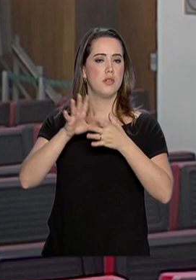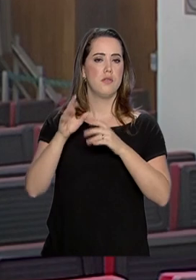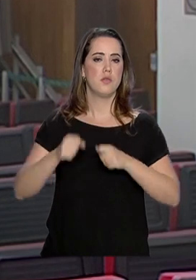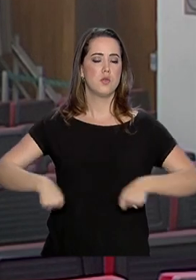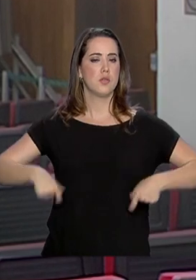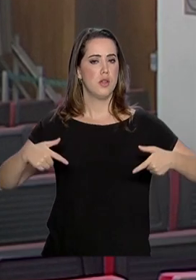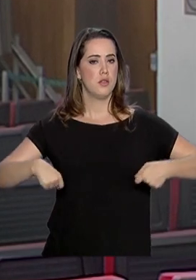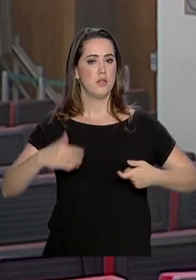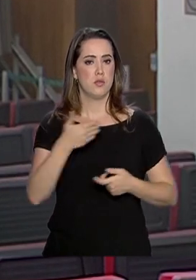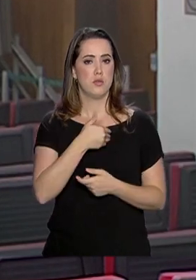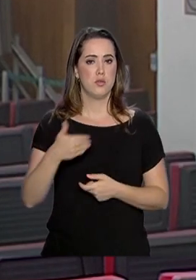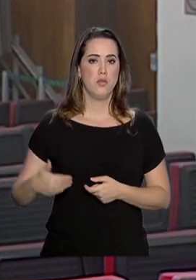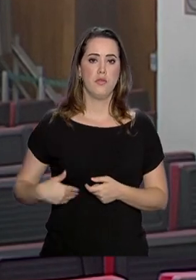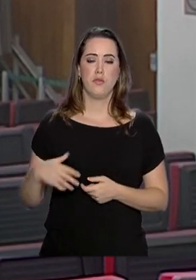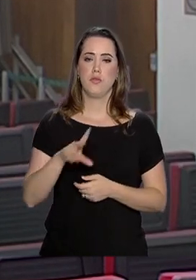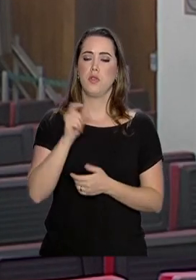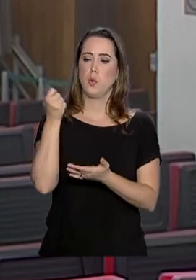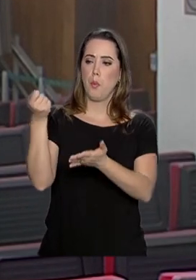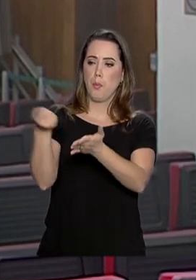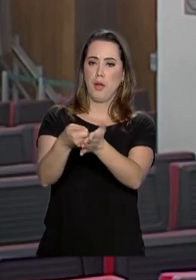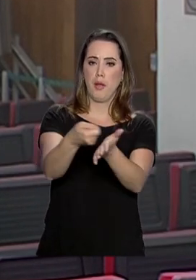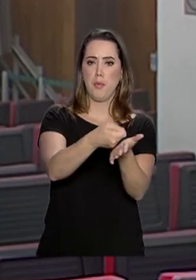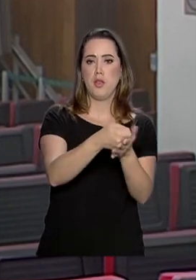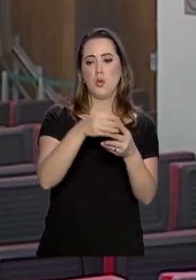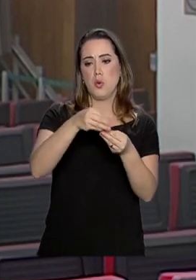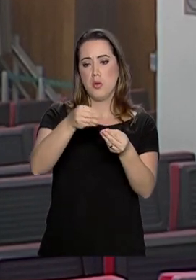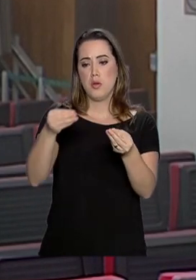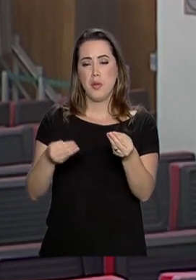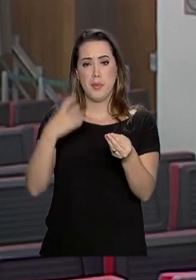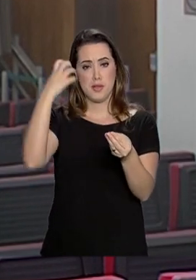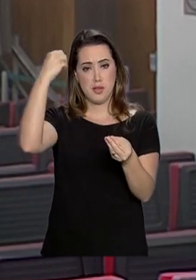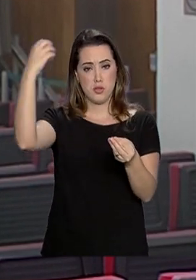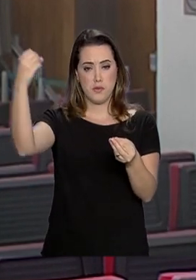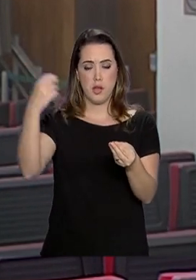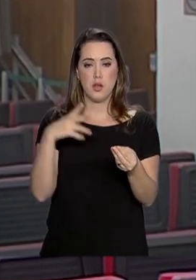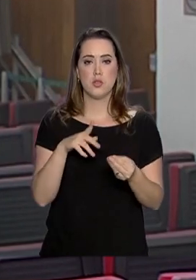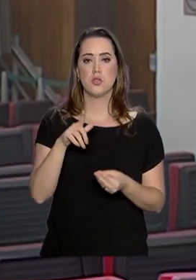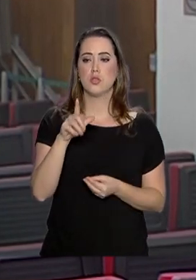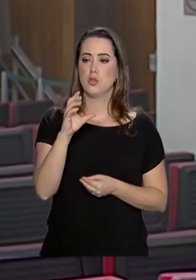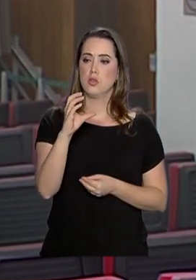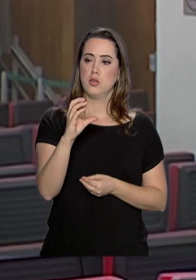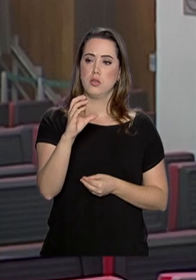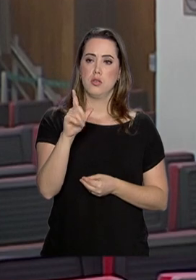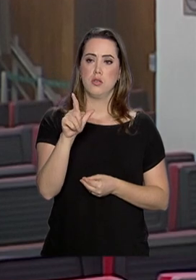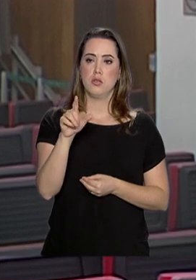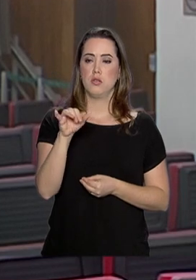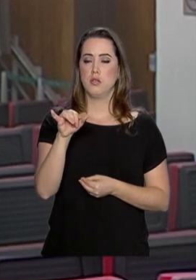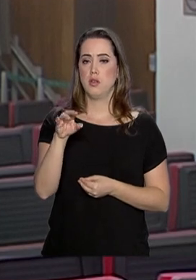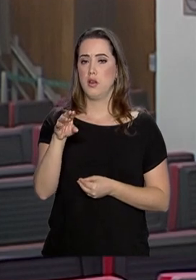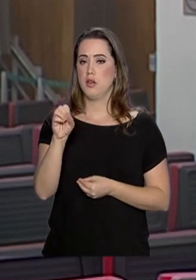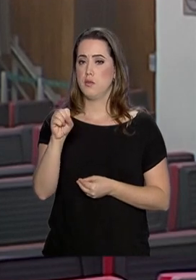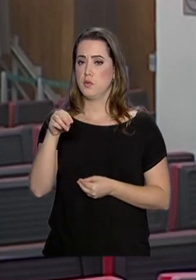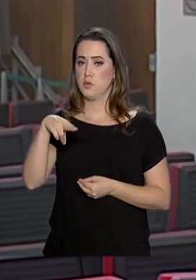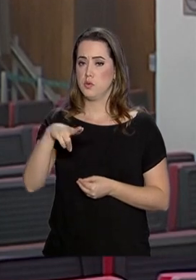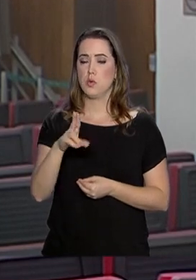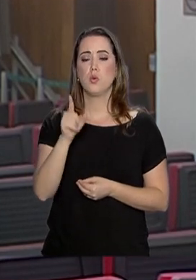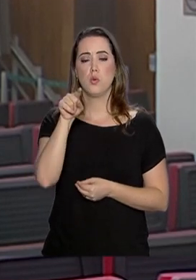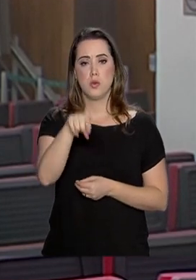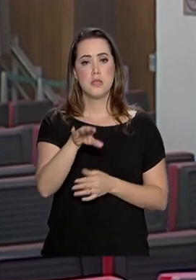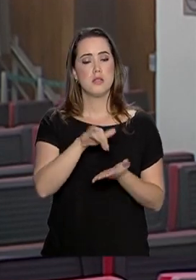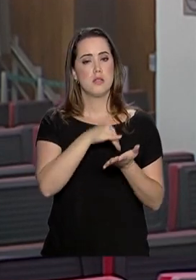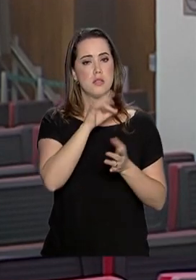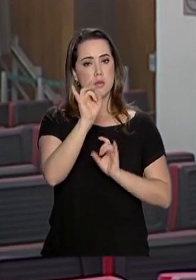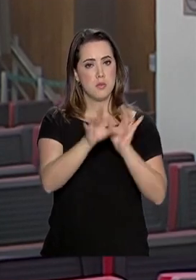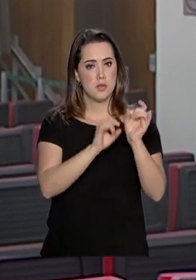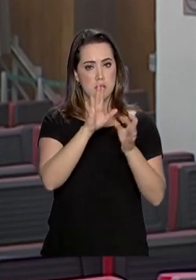os gastos públicos com diárias e passagens. Gleison Rubin, secretário especial de Desburocratização, Gestão